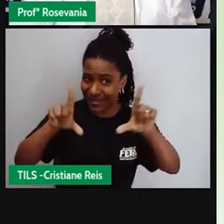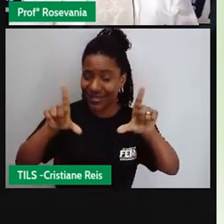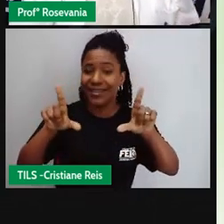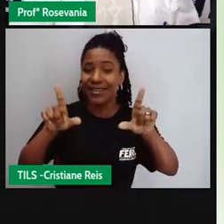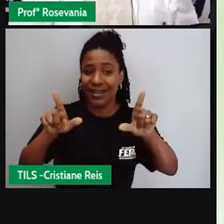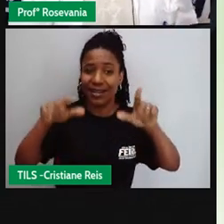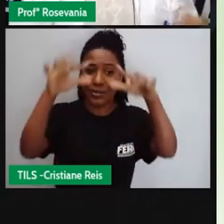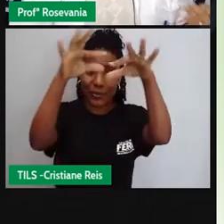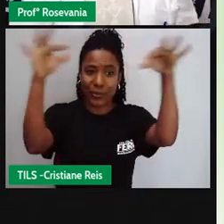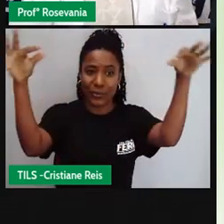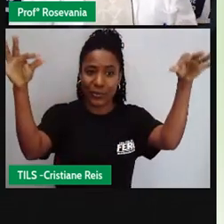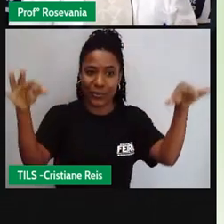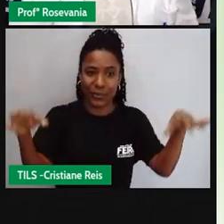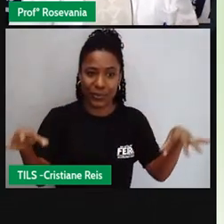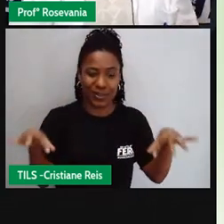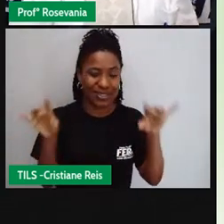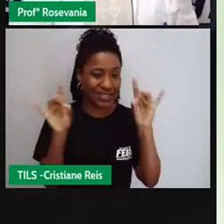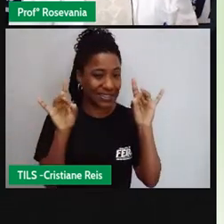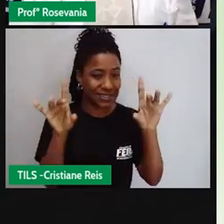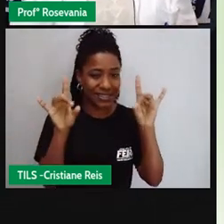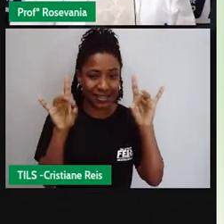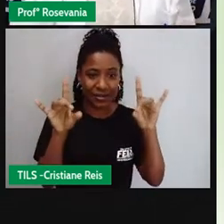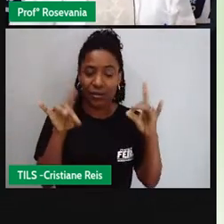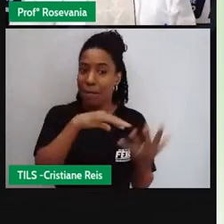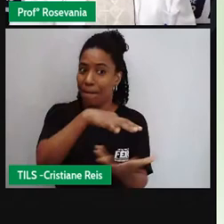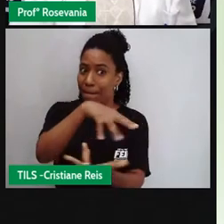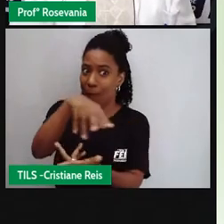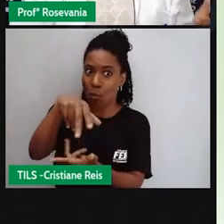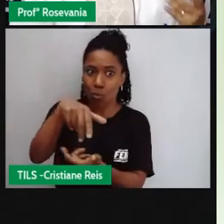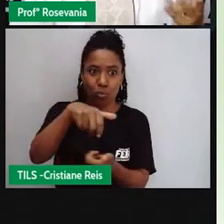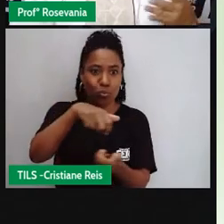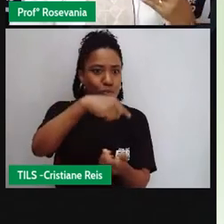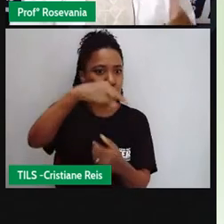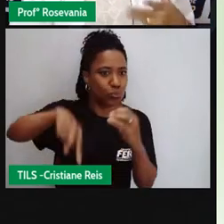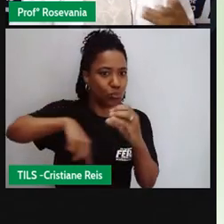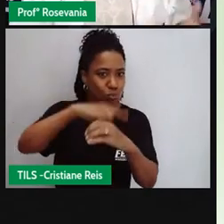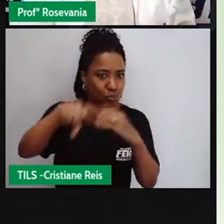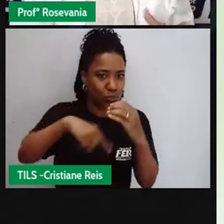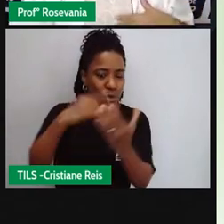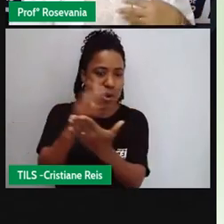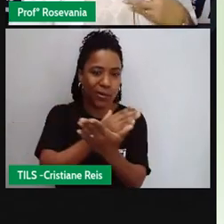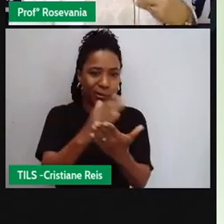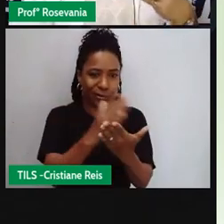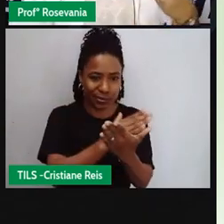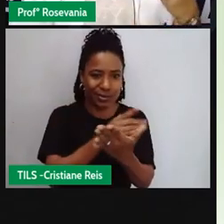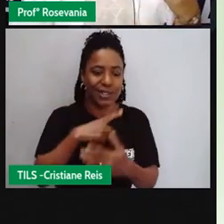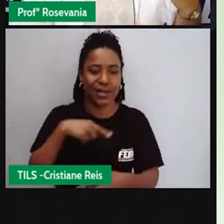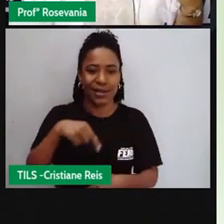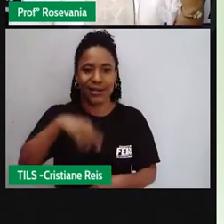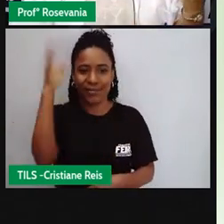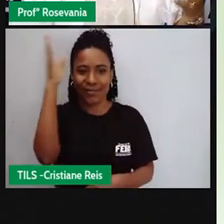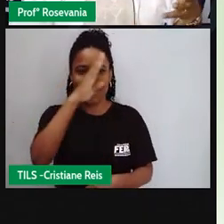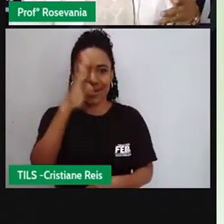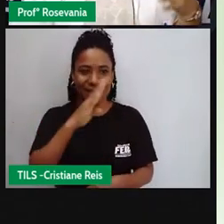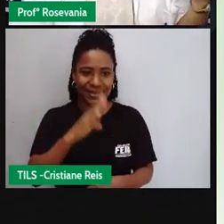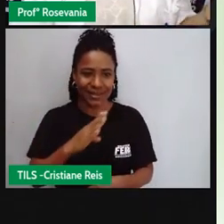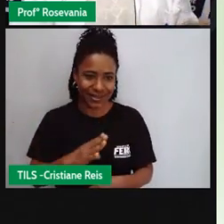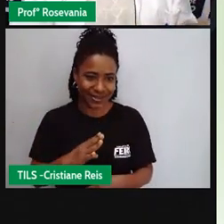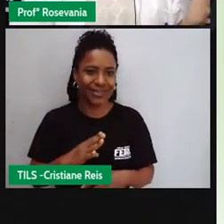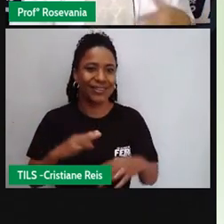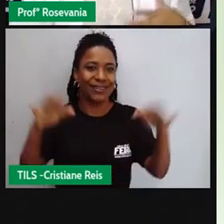aqui no Brasil mas já existiam nos locais do mundo a gente está na fase das smart TVs que são uma